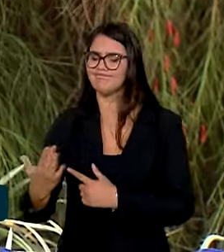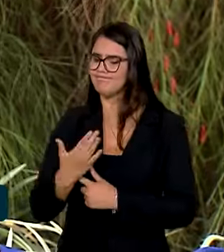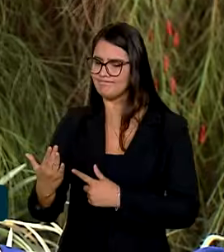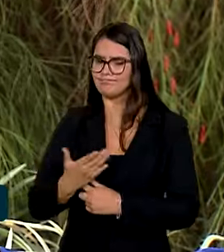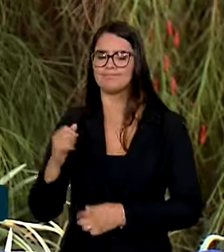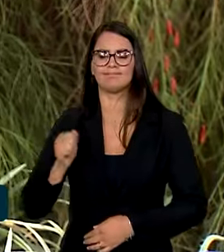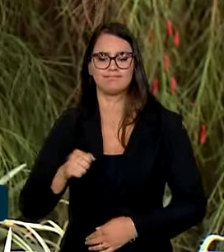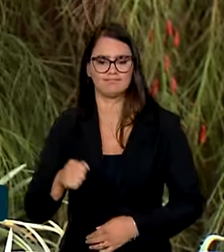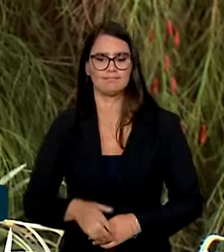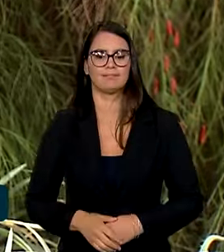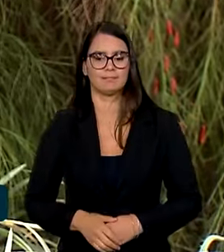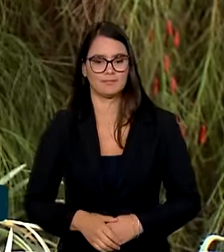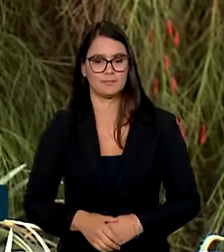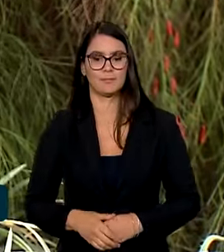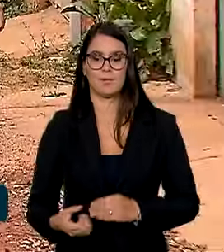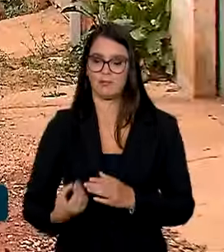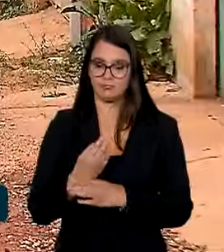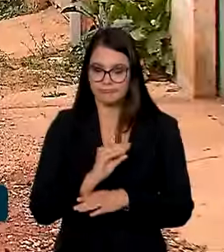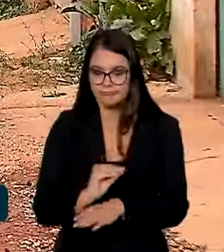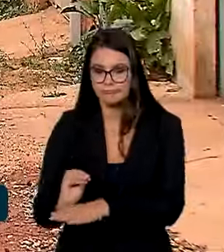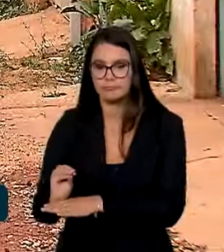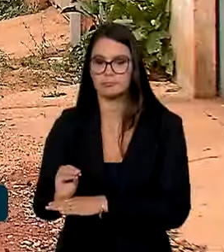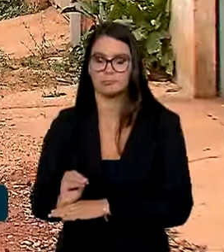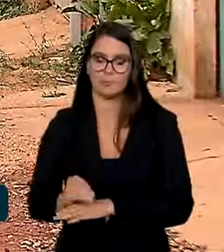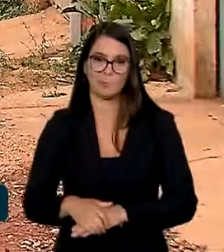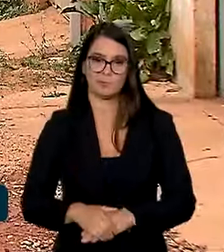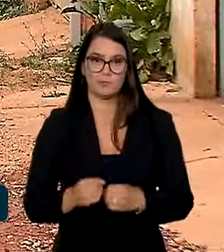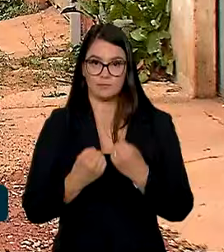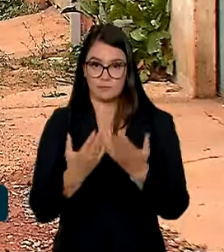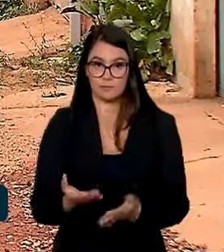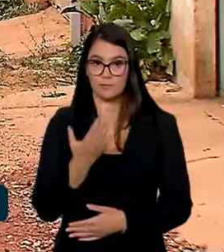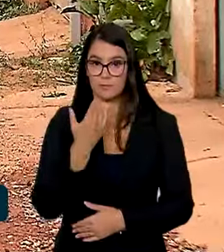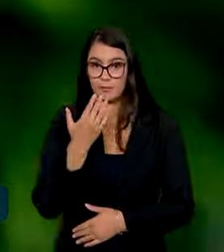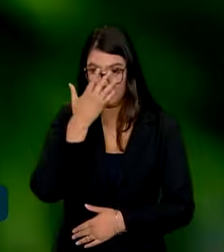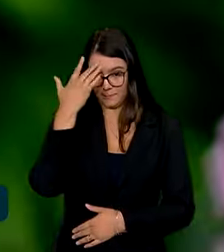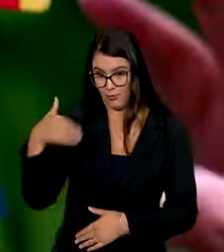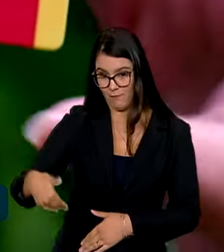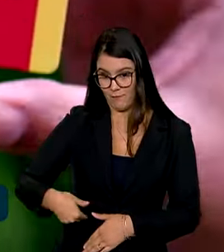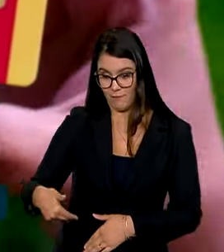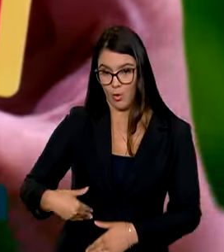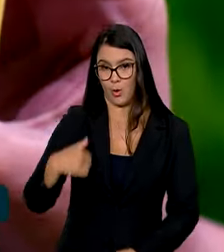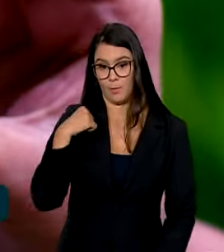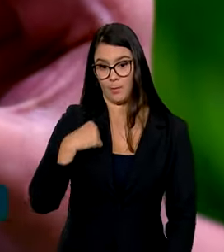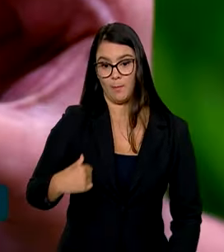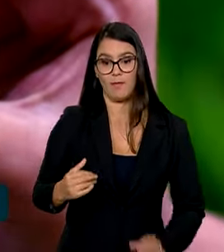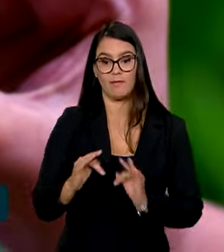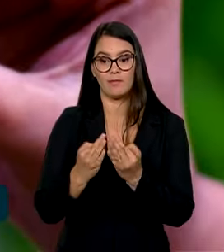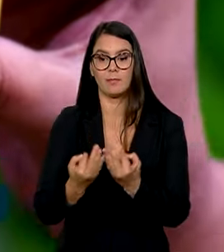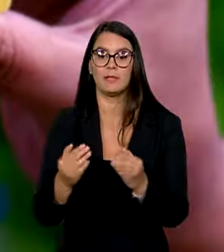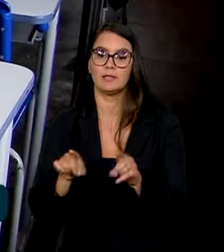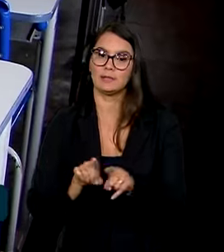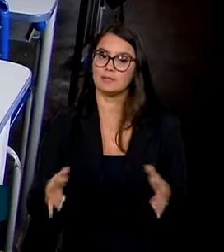né? Criar eles. Além de levar comida a quem tem fome, o Bolsa Família também